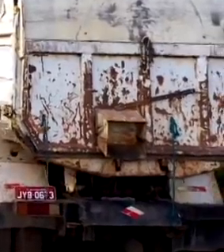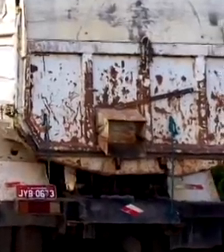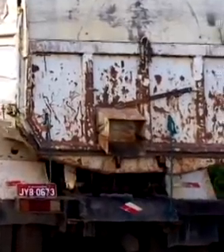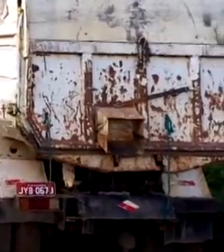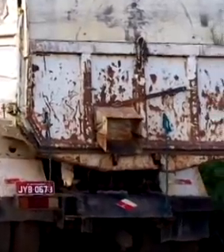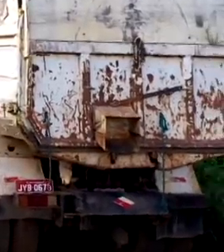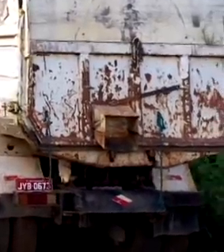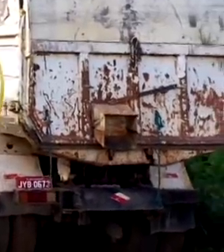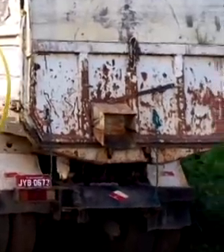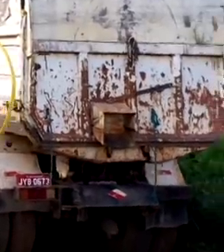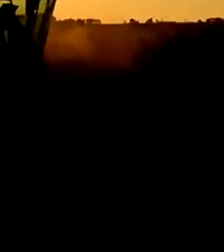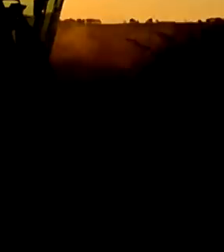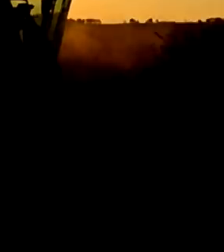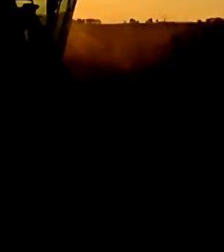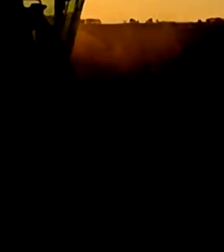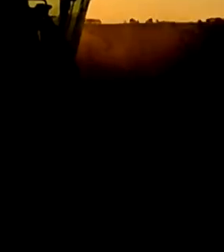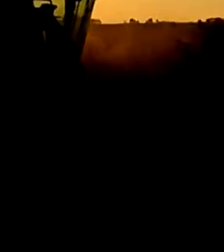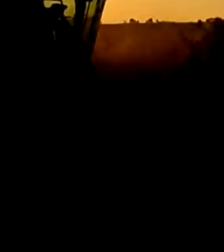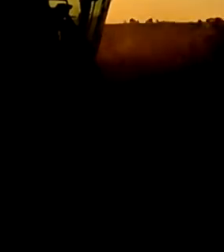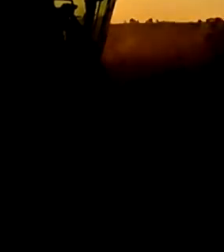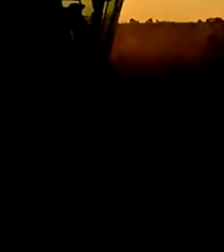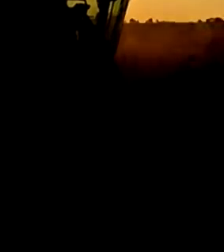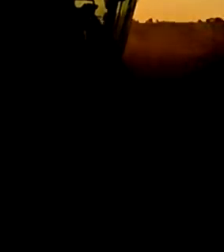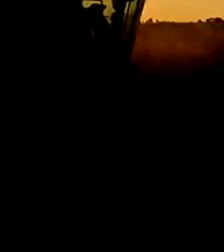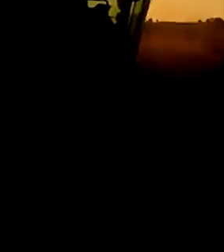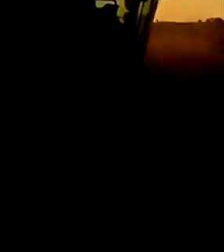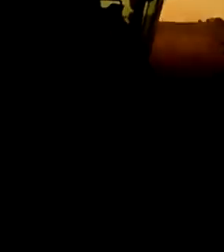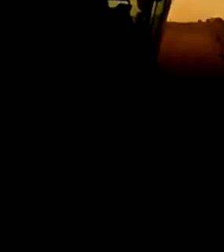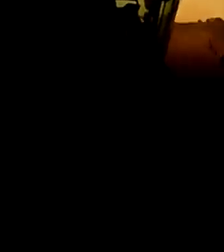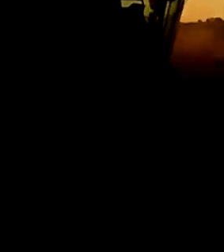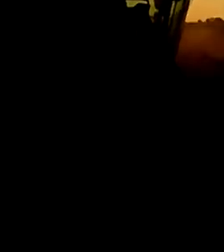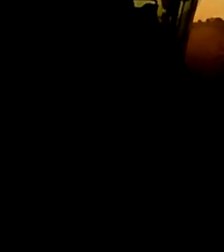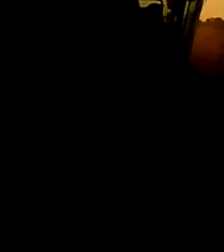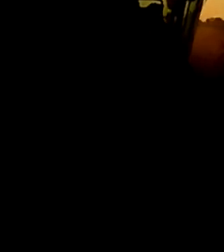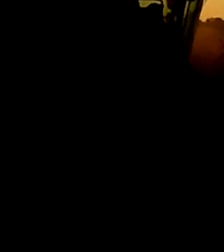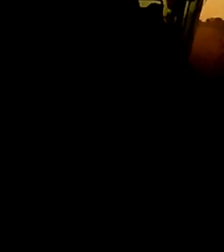Transcrição Transcrição e Legendas Negri